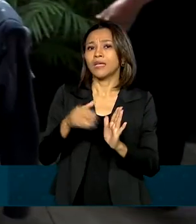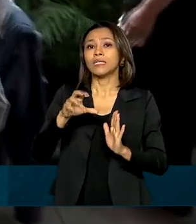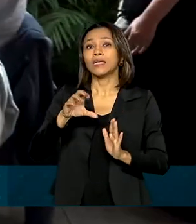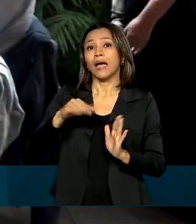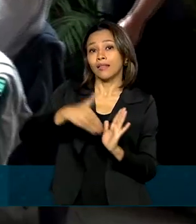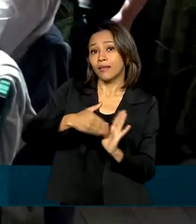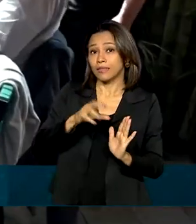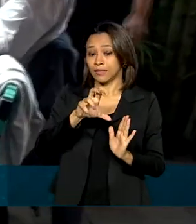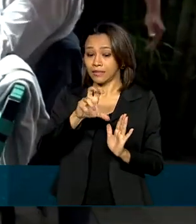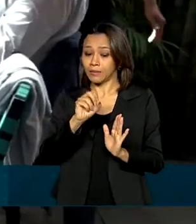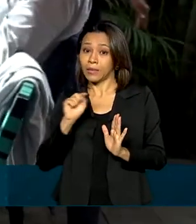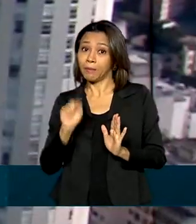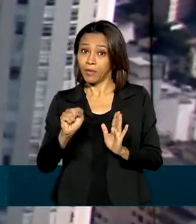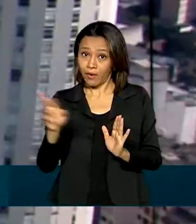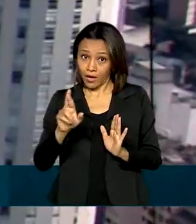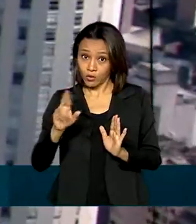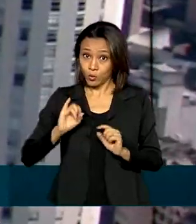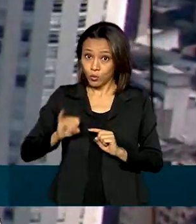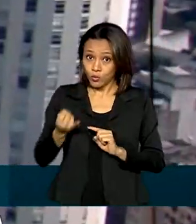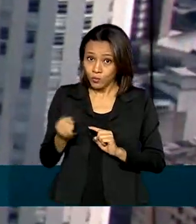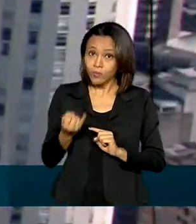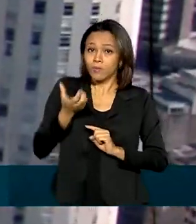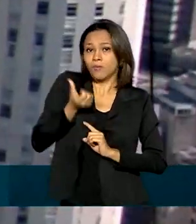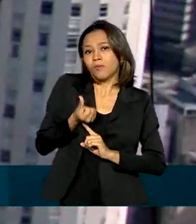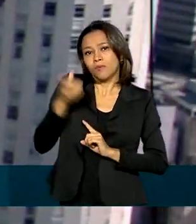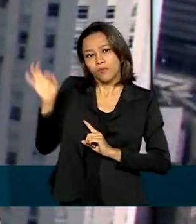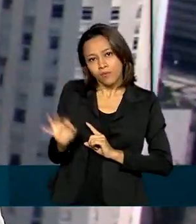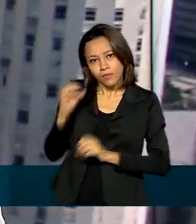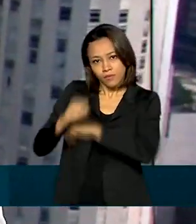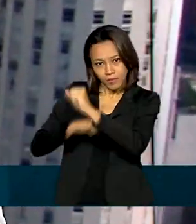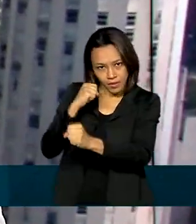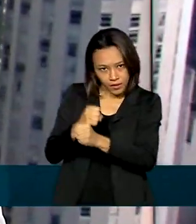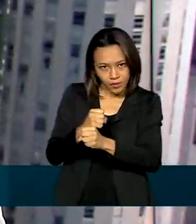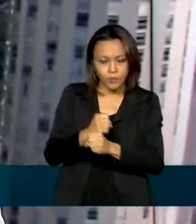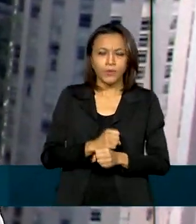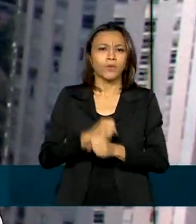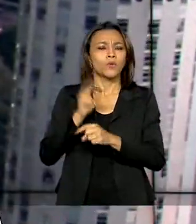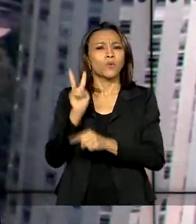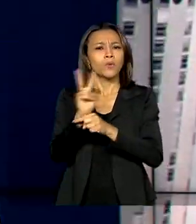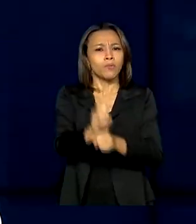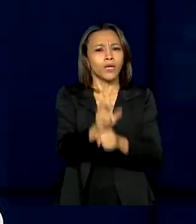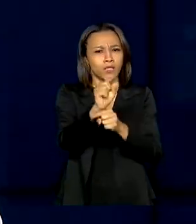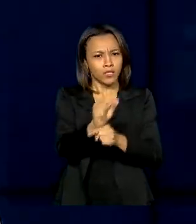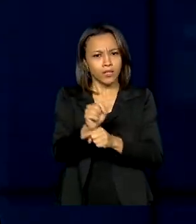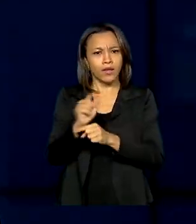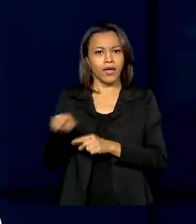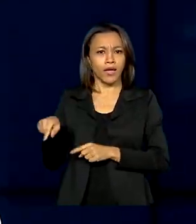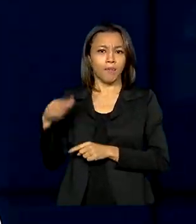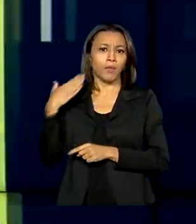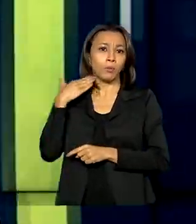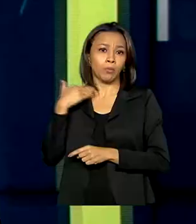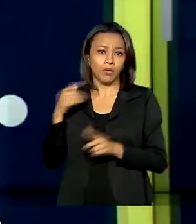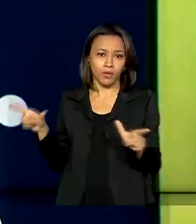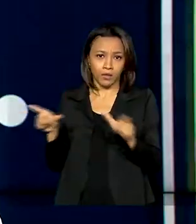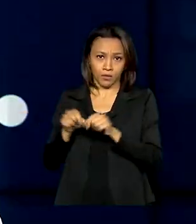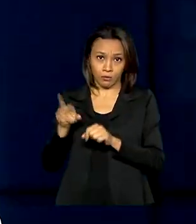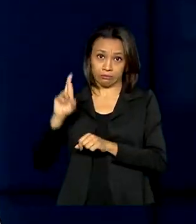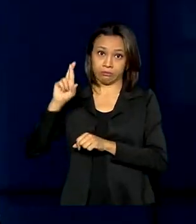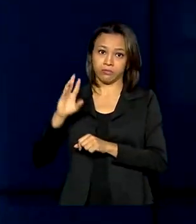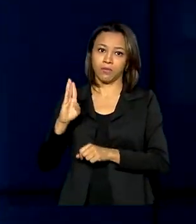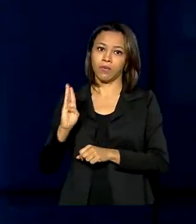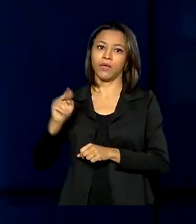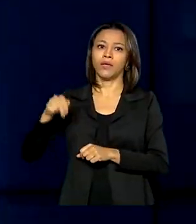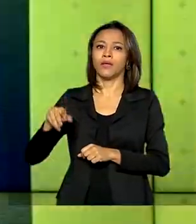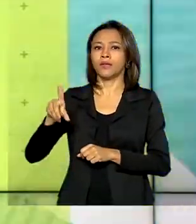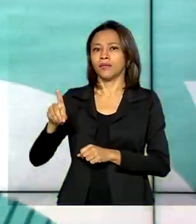Os juros são de até 6% ao ano. Os créditos serão repassados pelo Banco Nacional de Desenvolvimento Econômico e